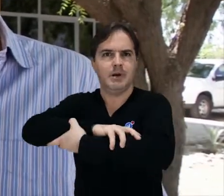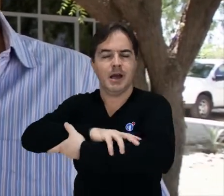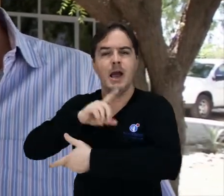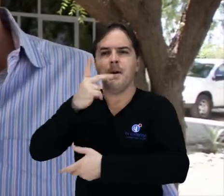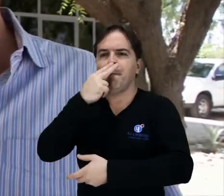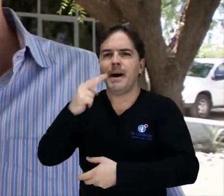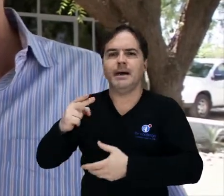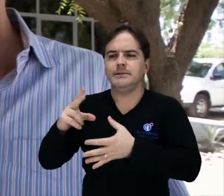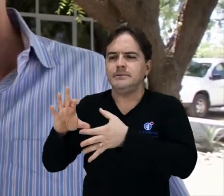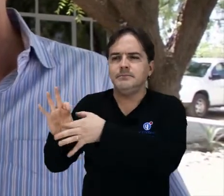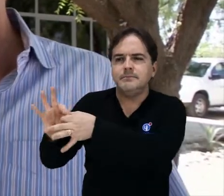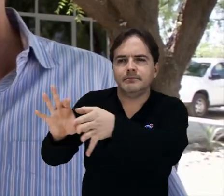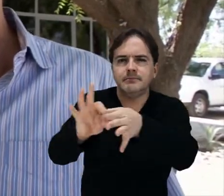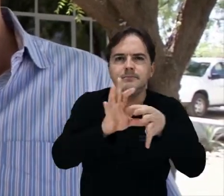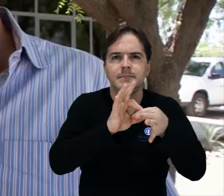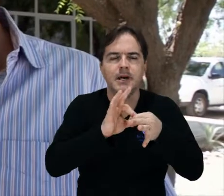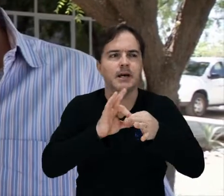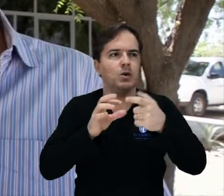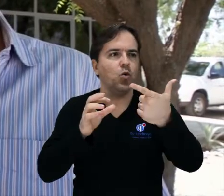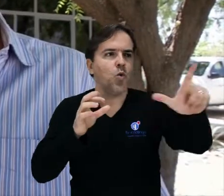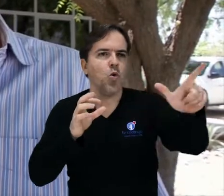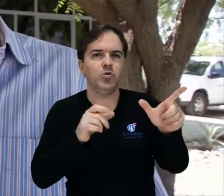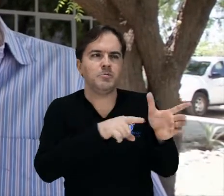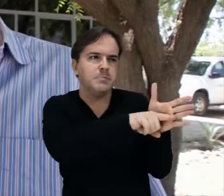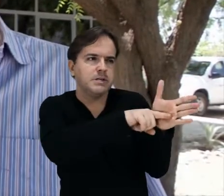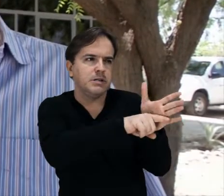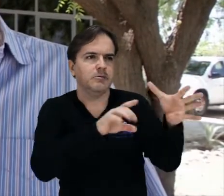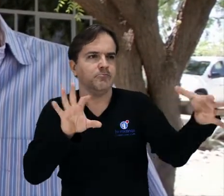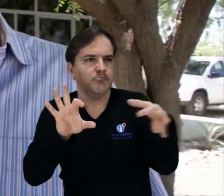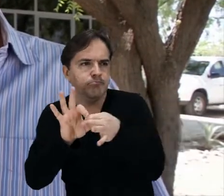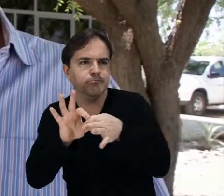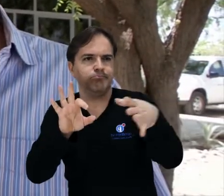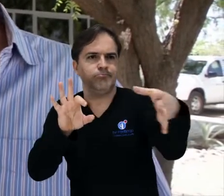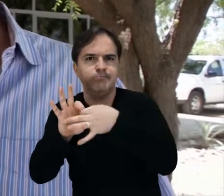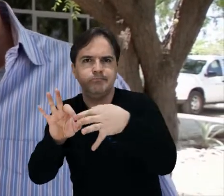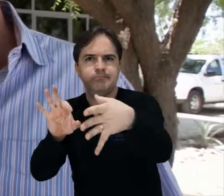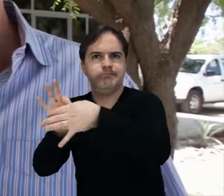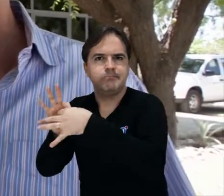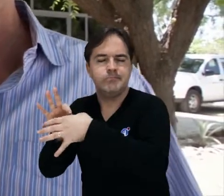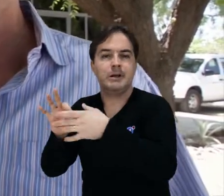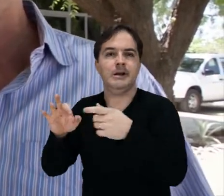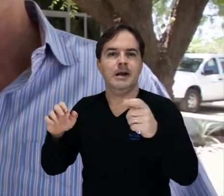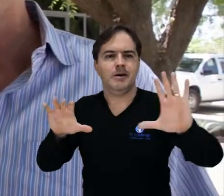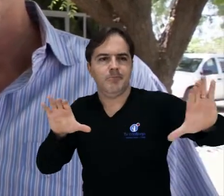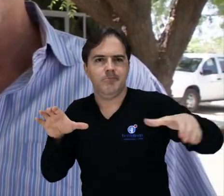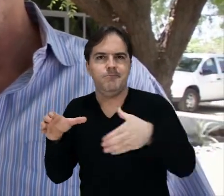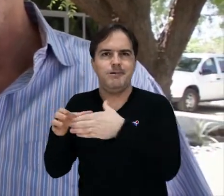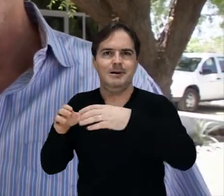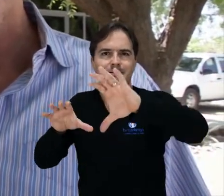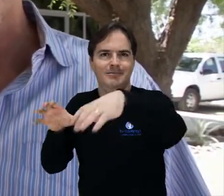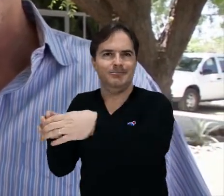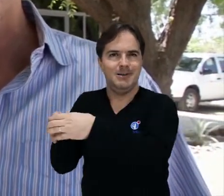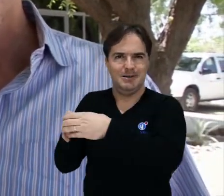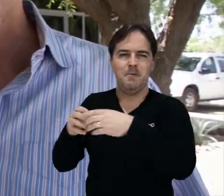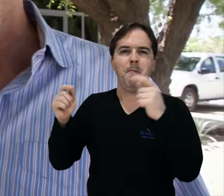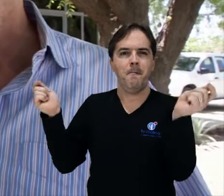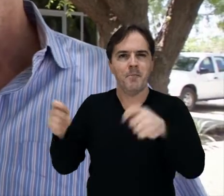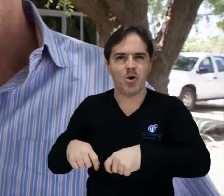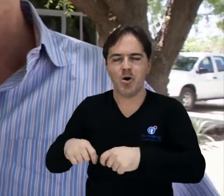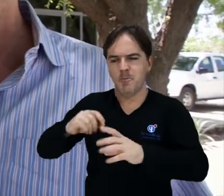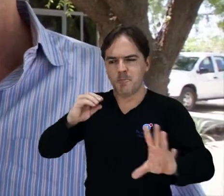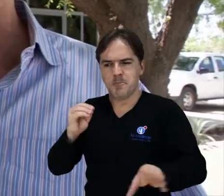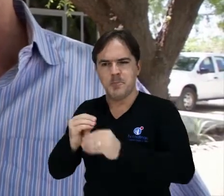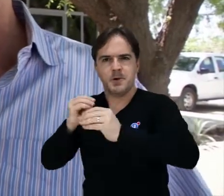dos pesquisadores que estão no semiárido, que pudesse acolhê-los e trabalhar com eles em uma